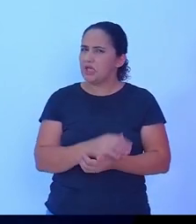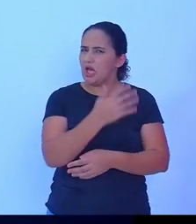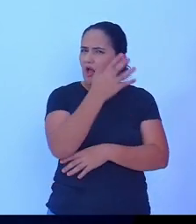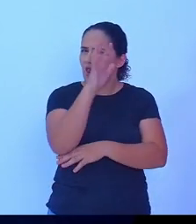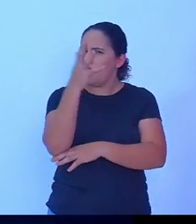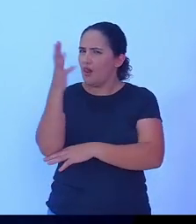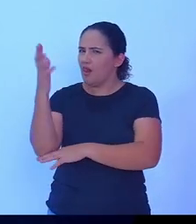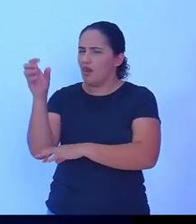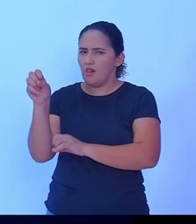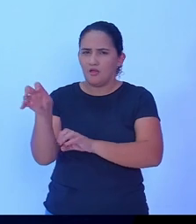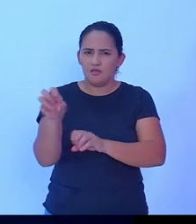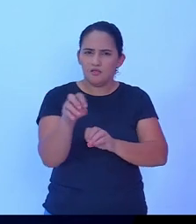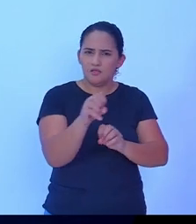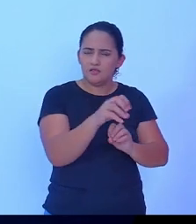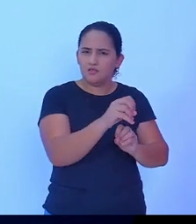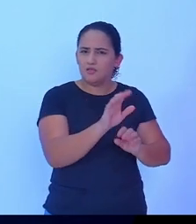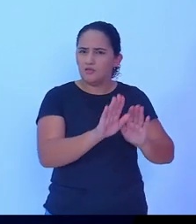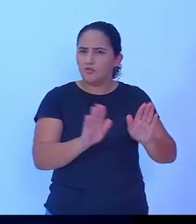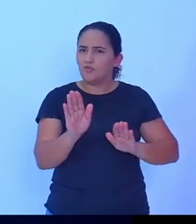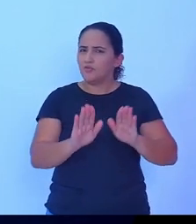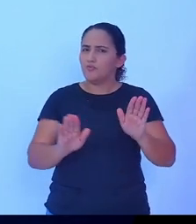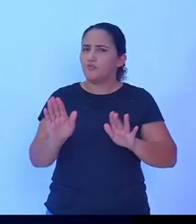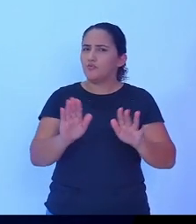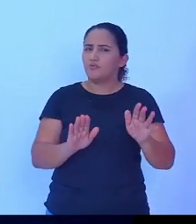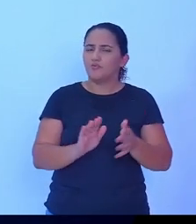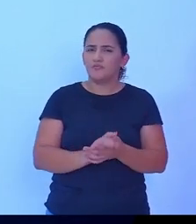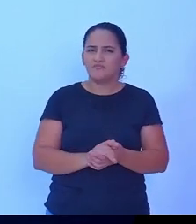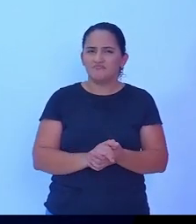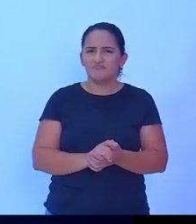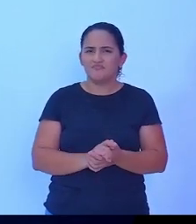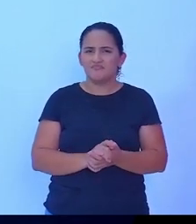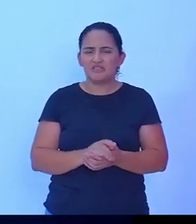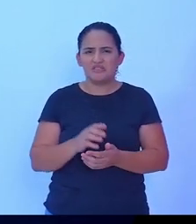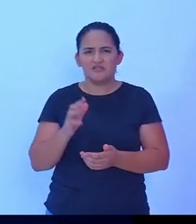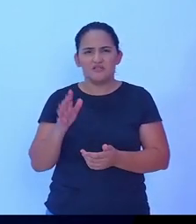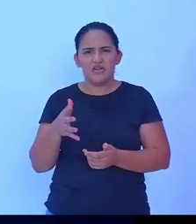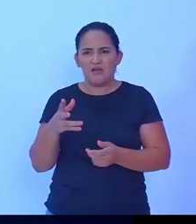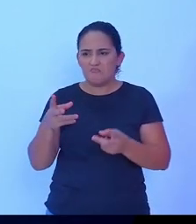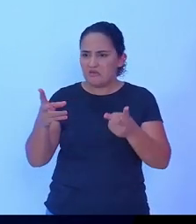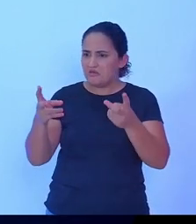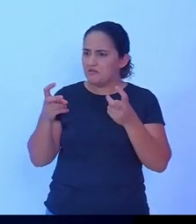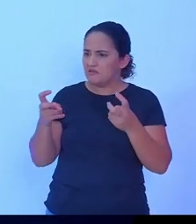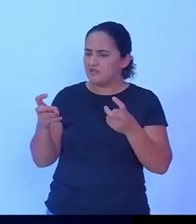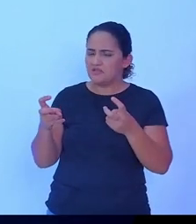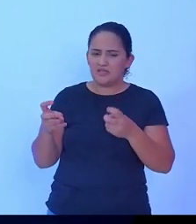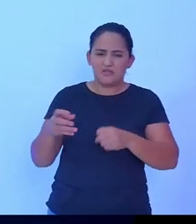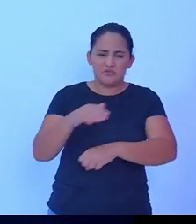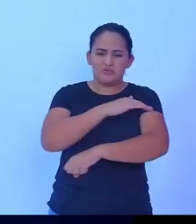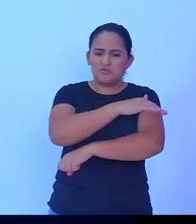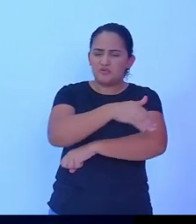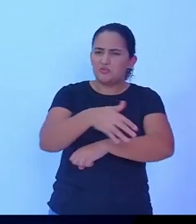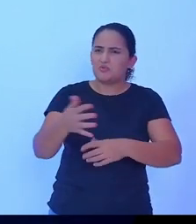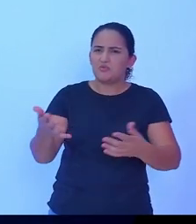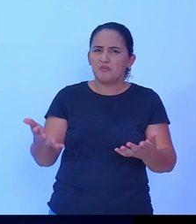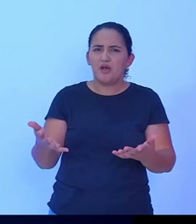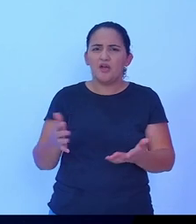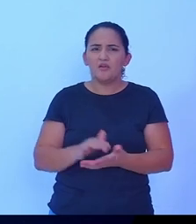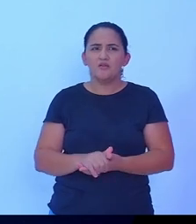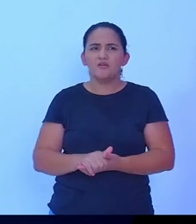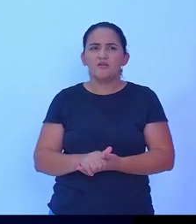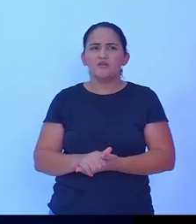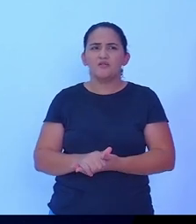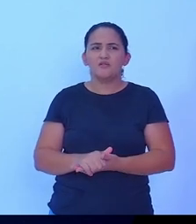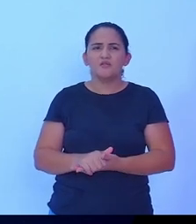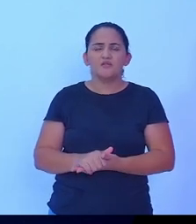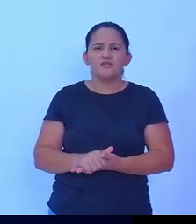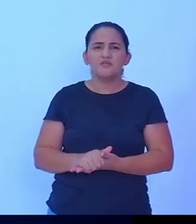porque a gente vê a depedação dos nossos bairros das nossas nascentes então também a